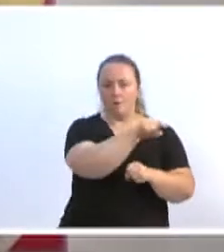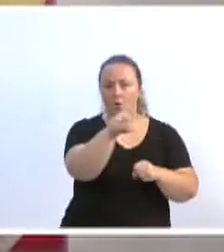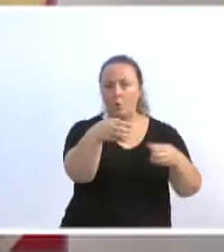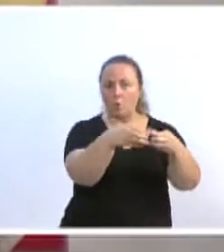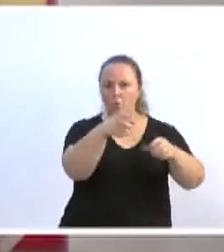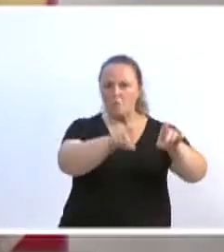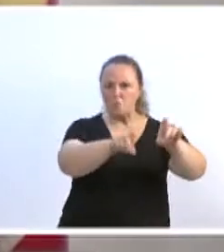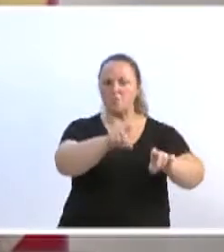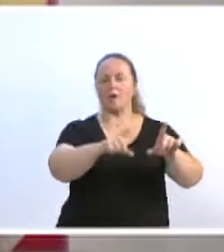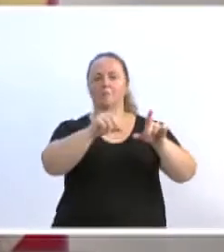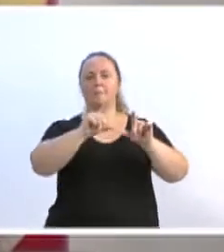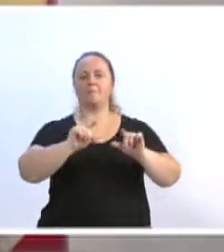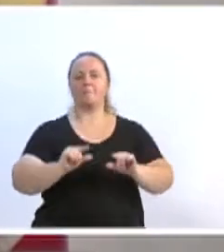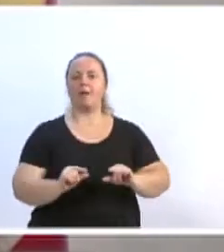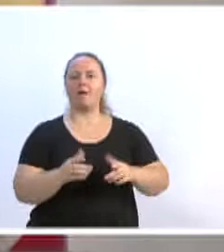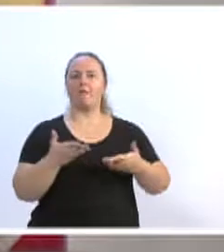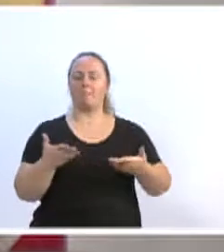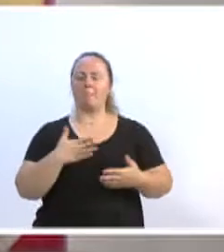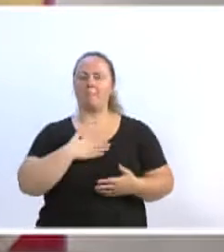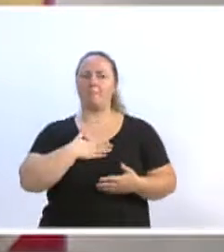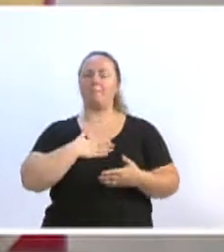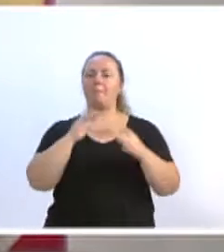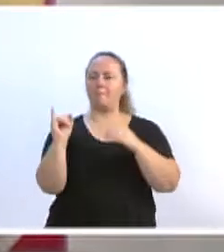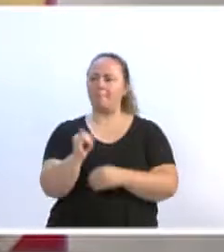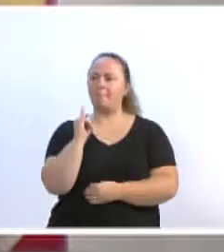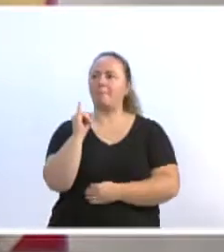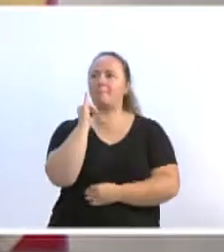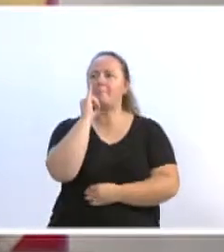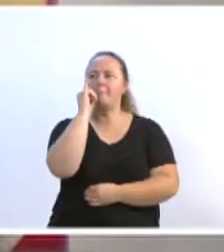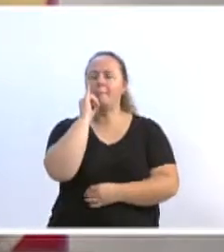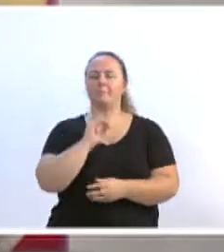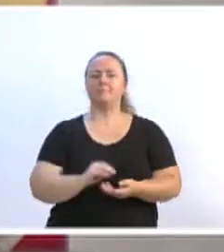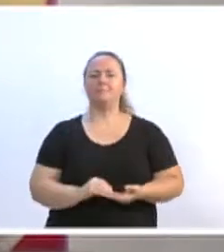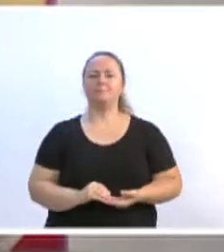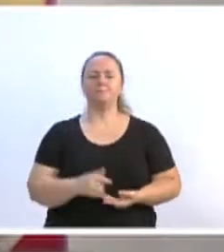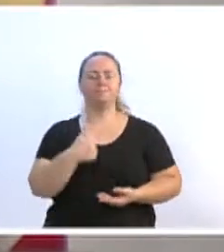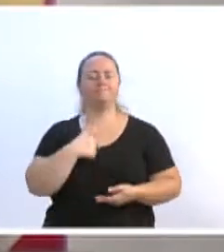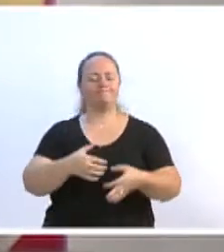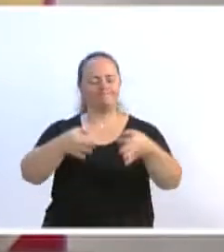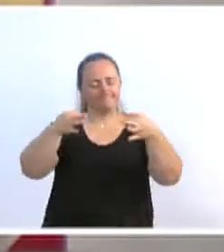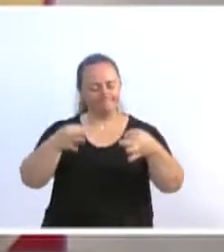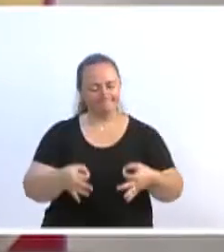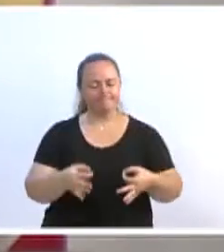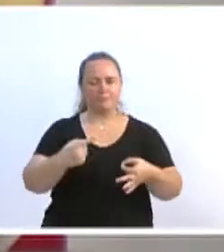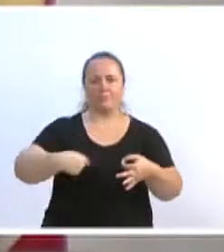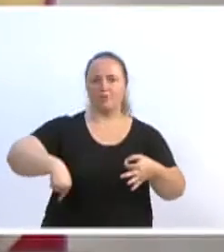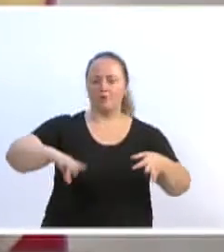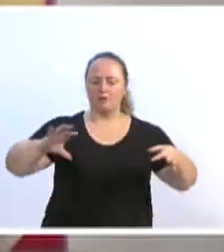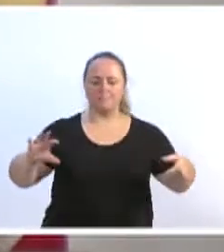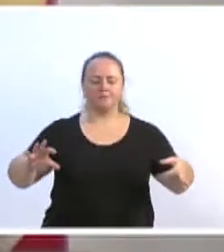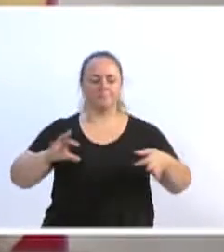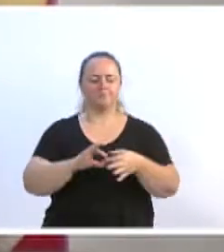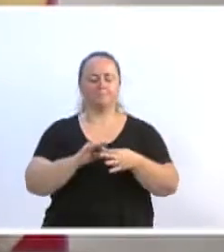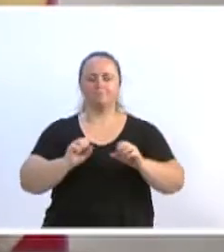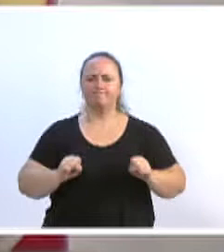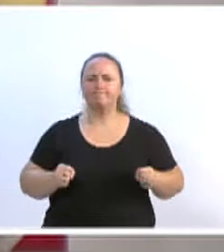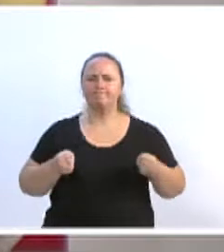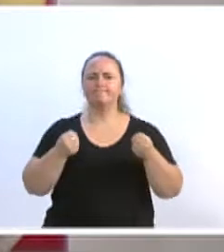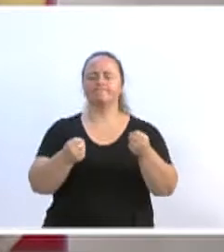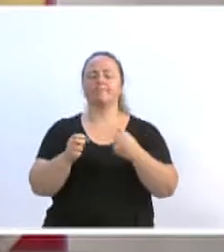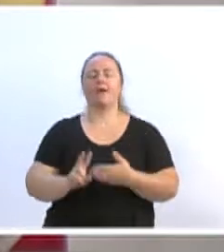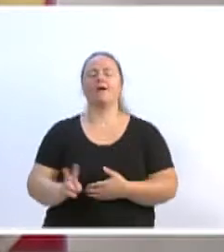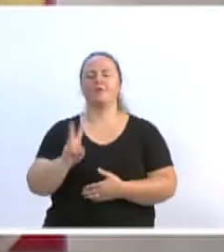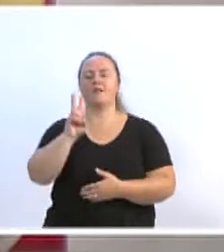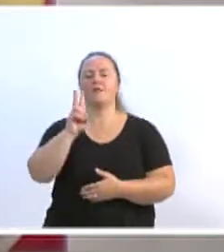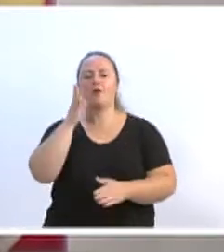têm produzido um resultado importante. Então, eu tenho certeza que se nós unirmos forças, nós vamos vencer a pichação em nossa